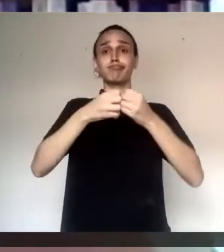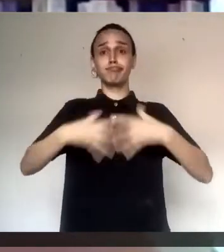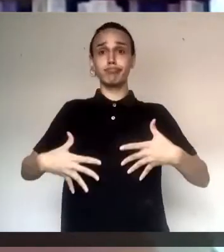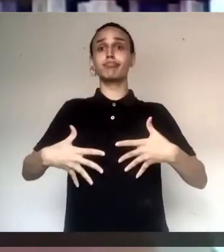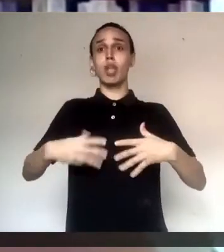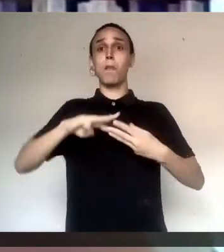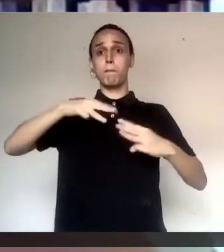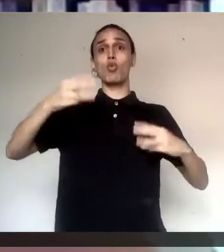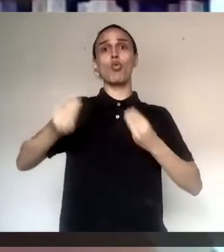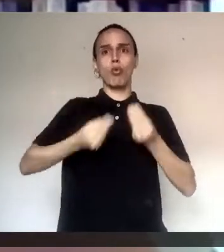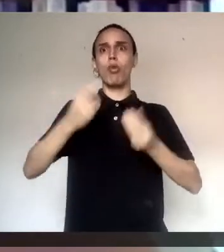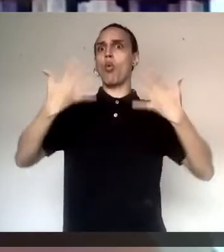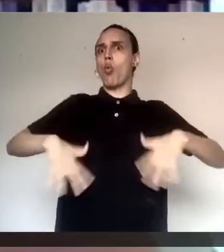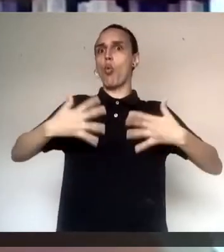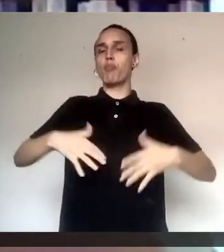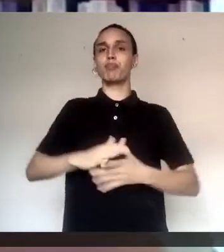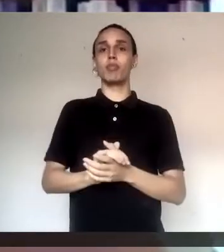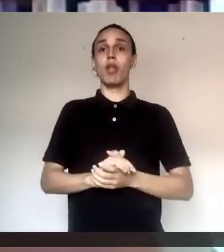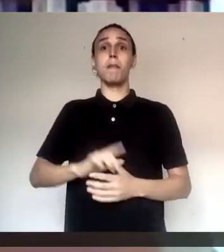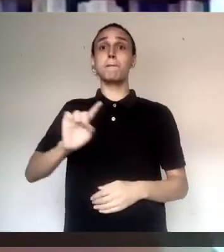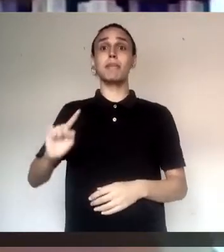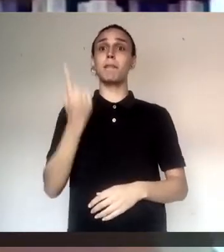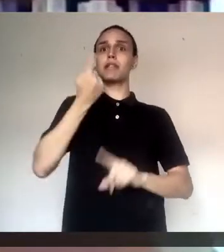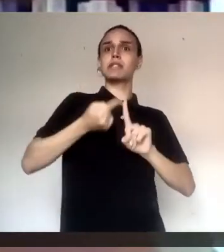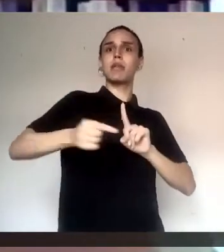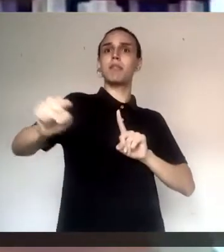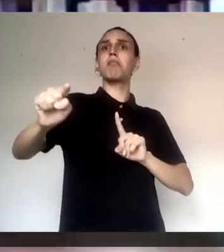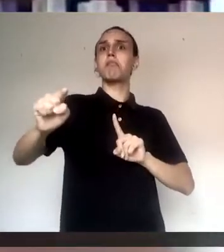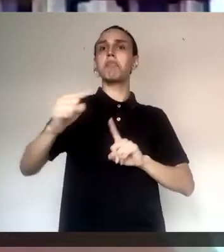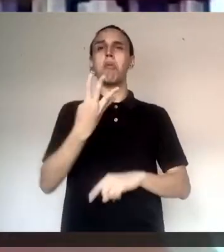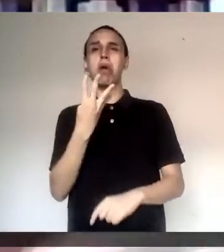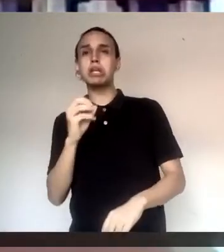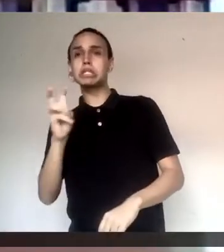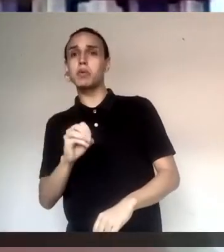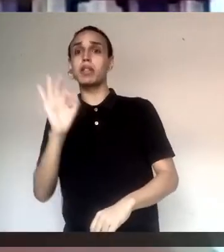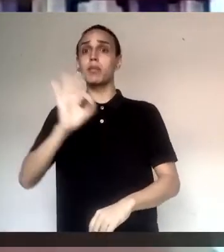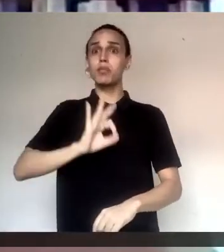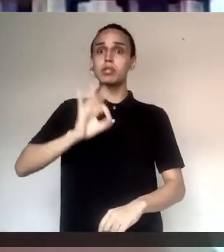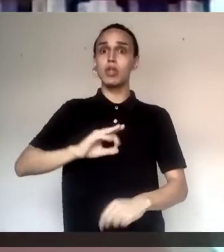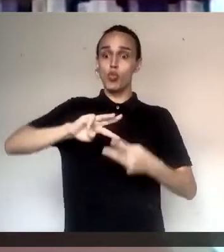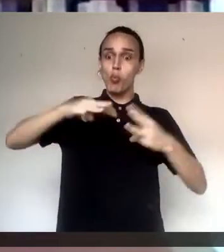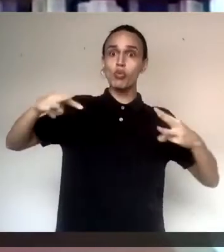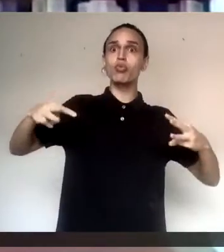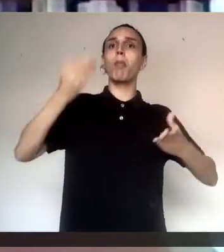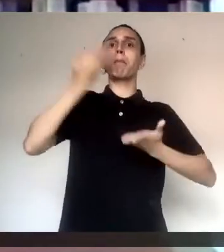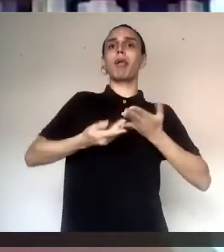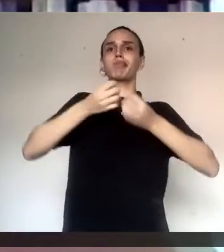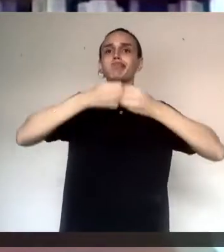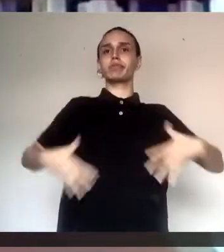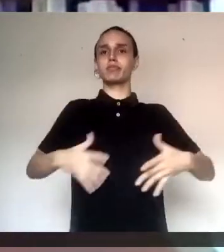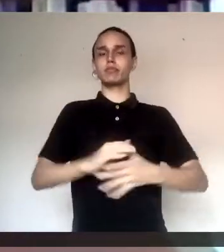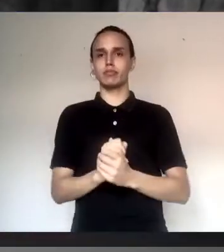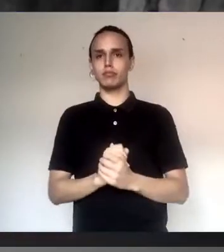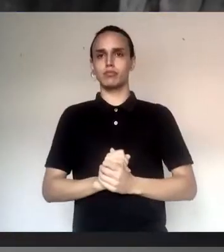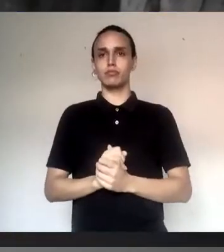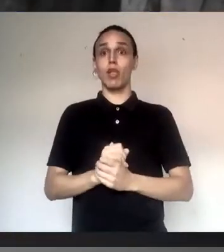condição muscular dele muito grande. Já na primeira semana, ele pode perder quase 40, 50% da massa muscular